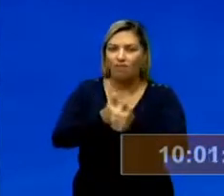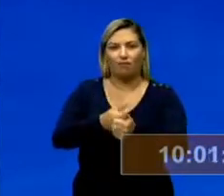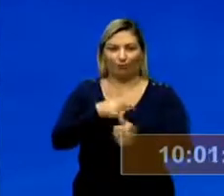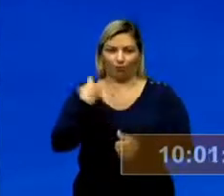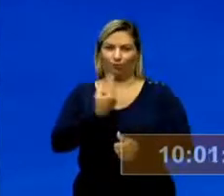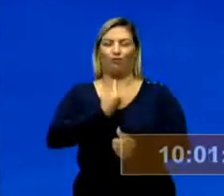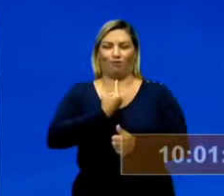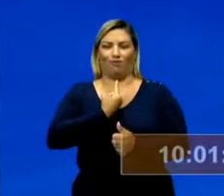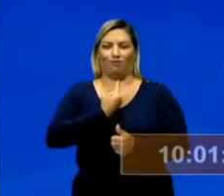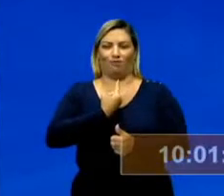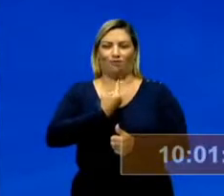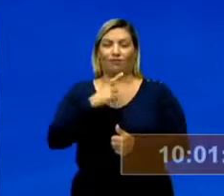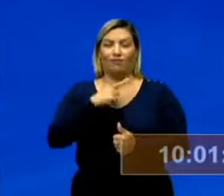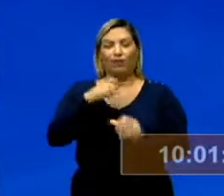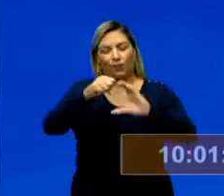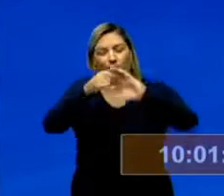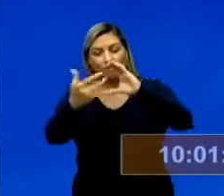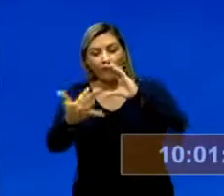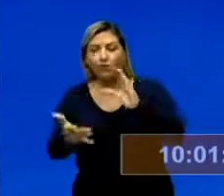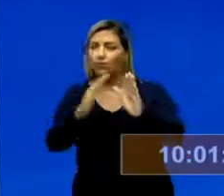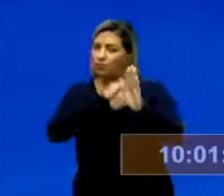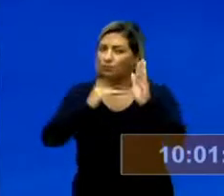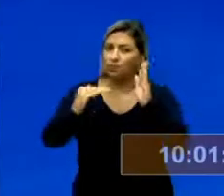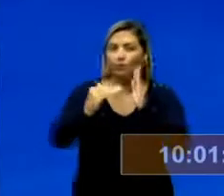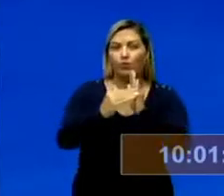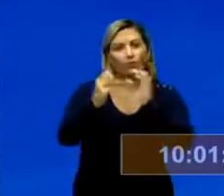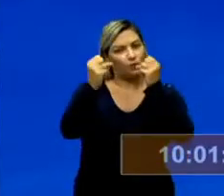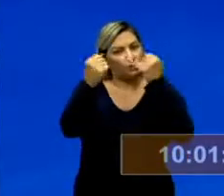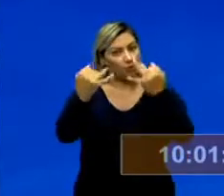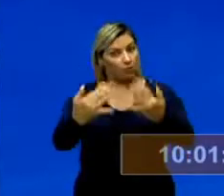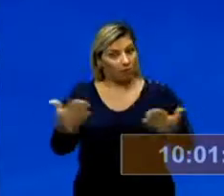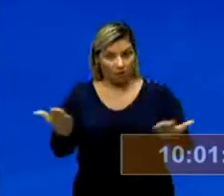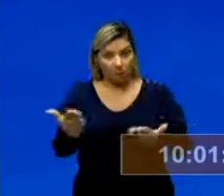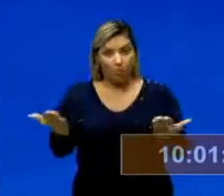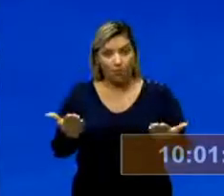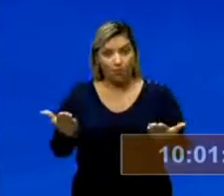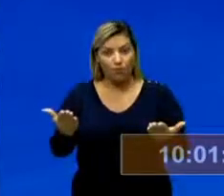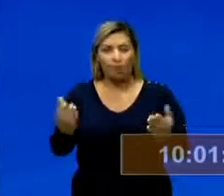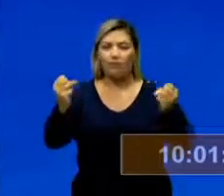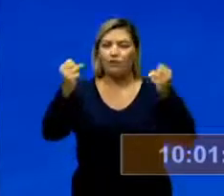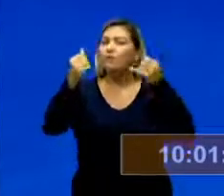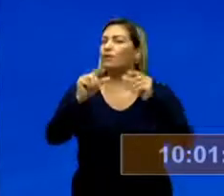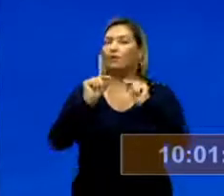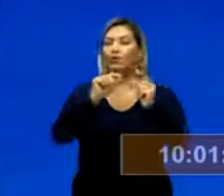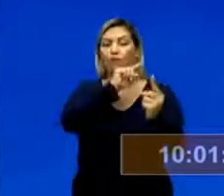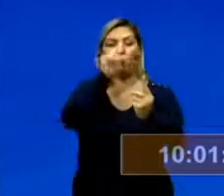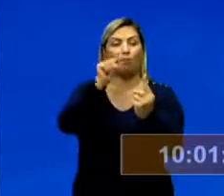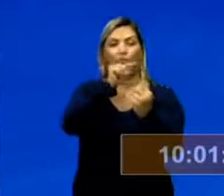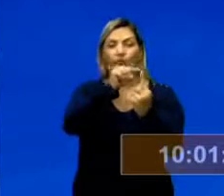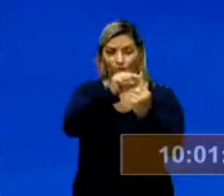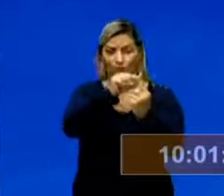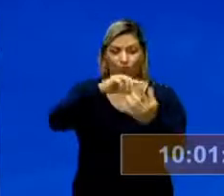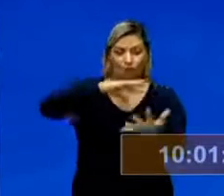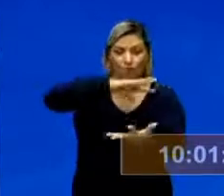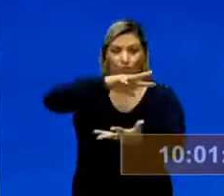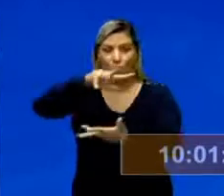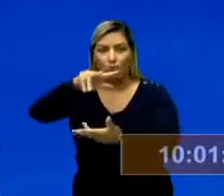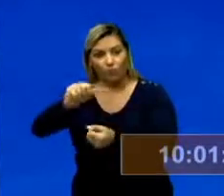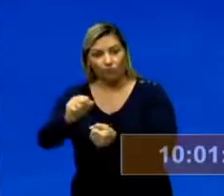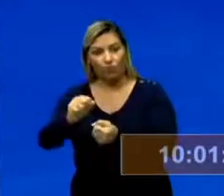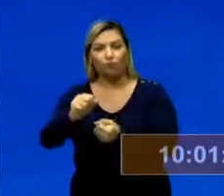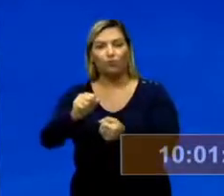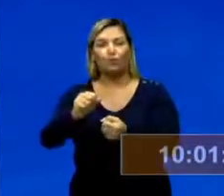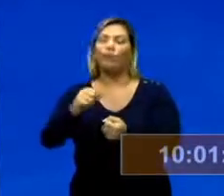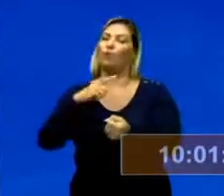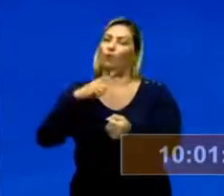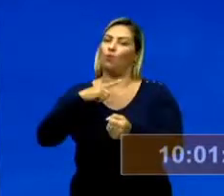Então, todas essas características que eu vou falar na aula de hoje dizem respeito à formação desse mundo contemporâneo